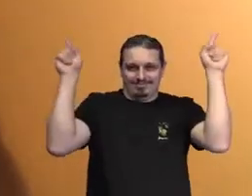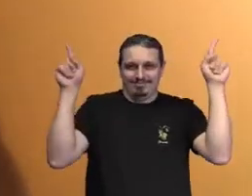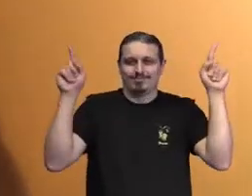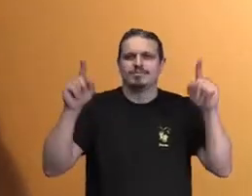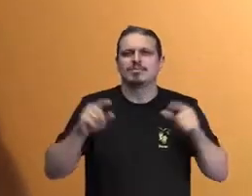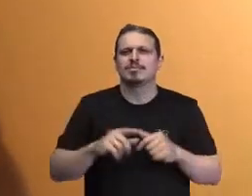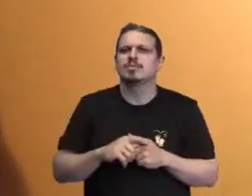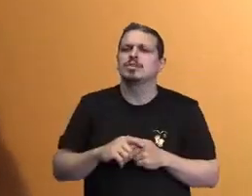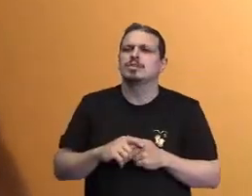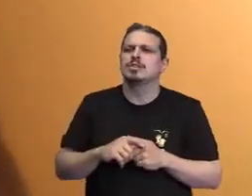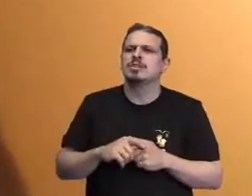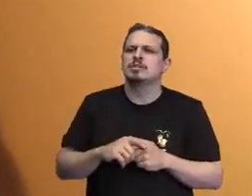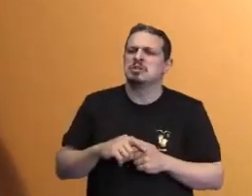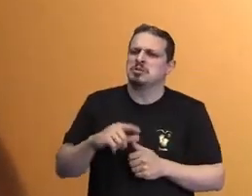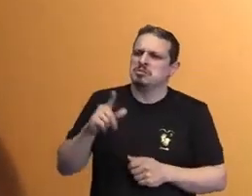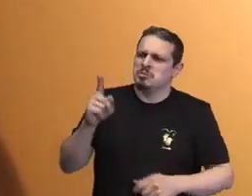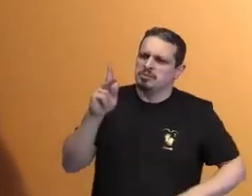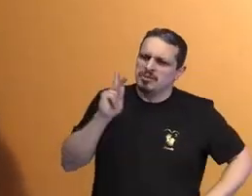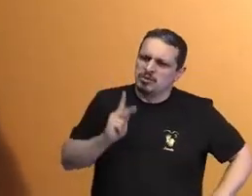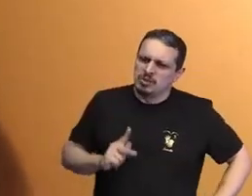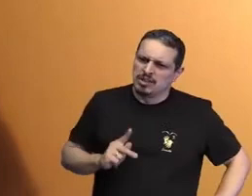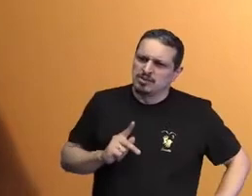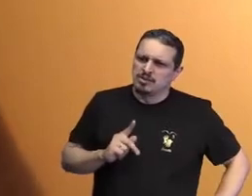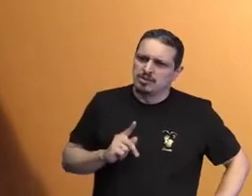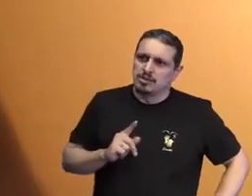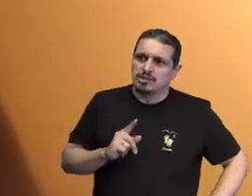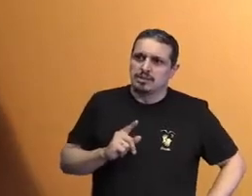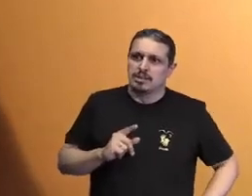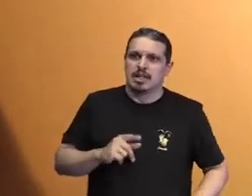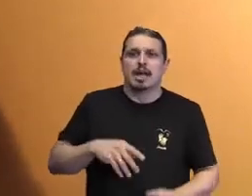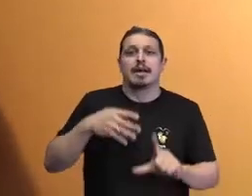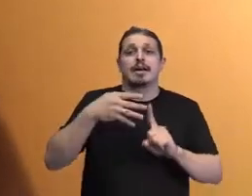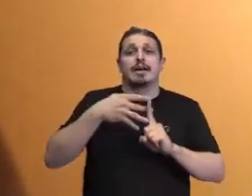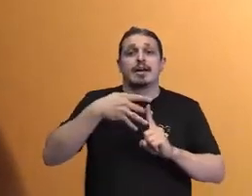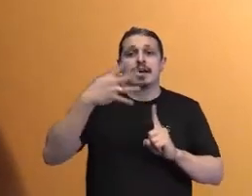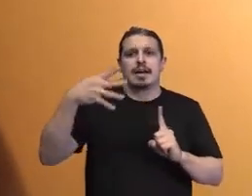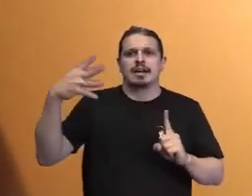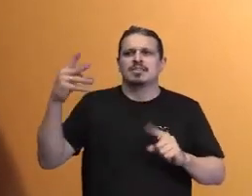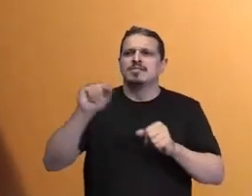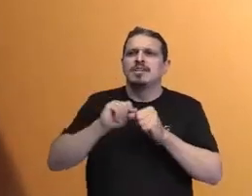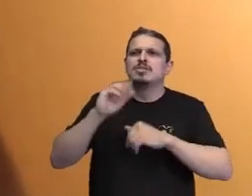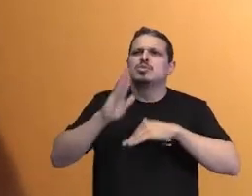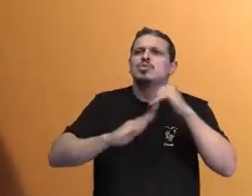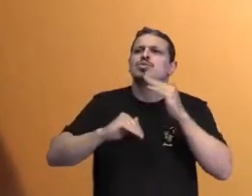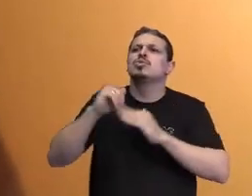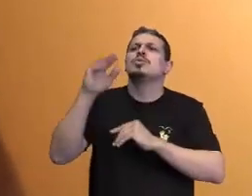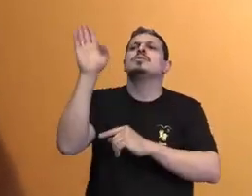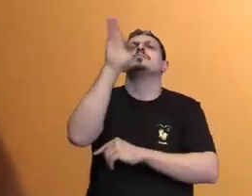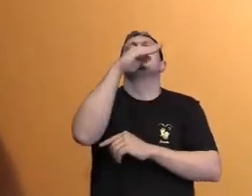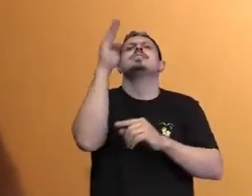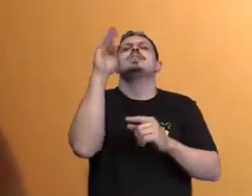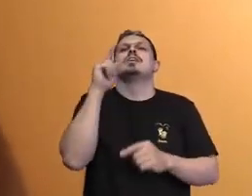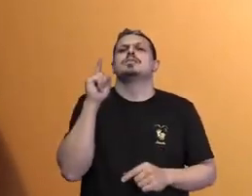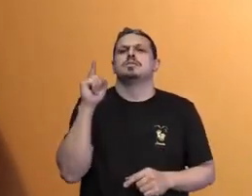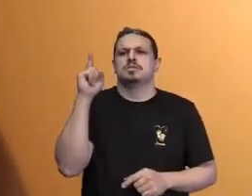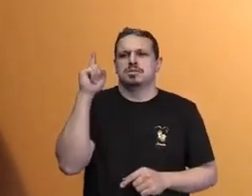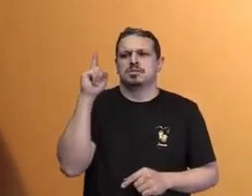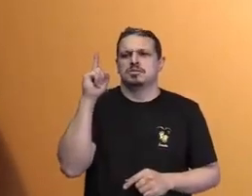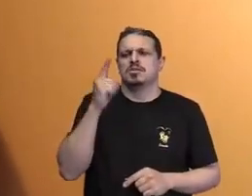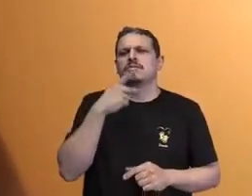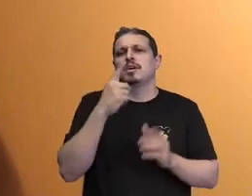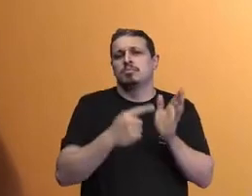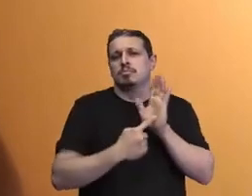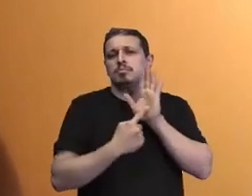pessoa que tinha orientação homossexual e construiu toda uma obra na qual se levou em conta a